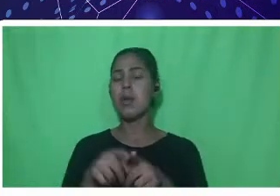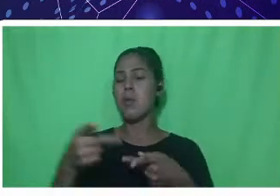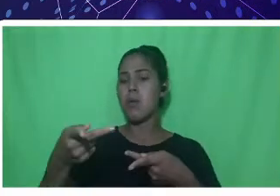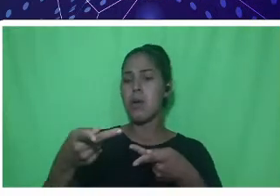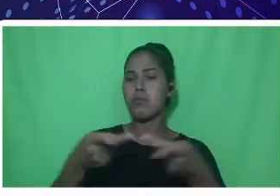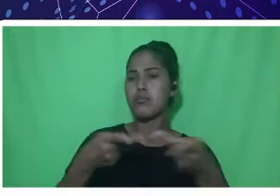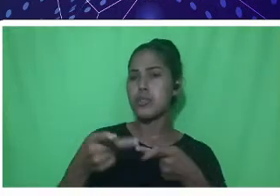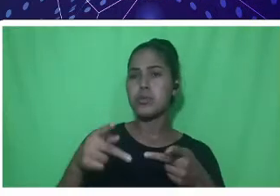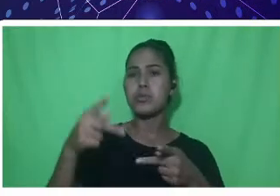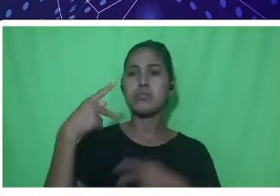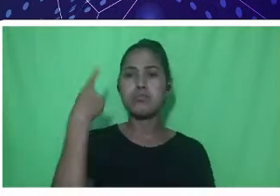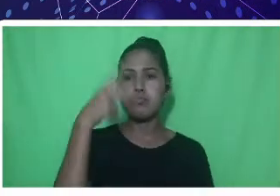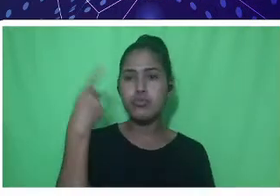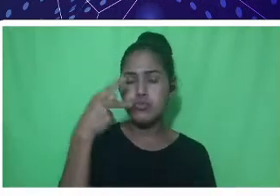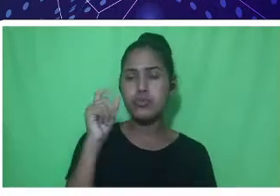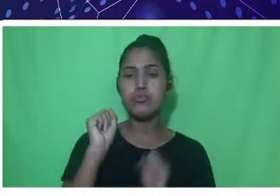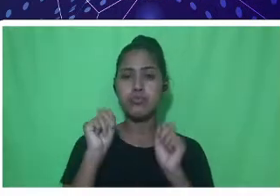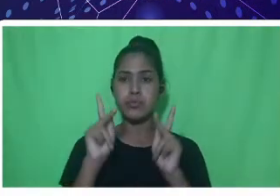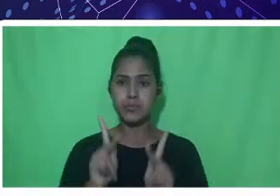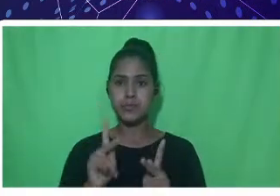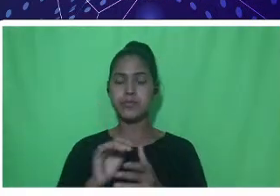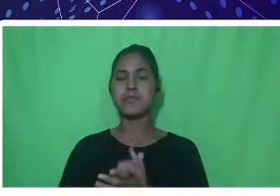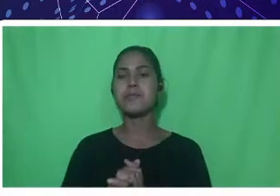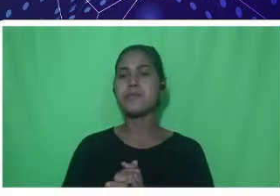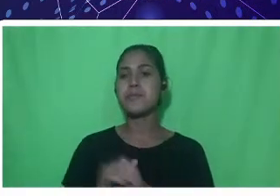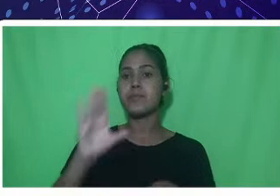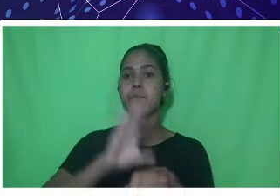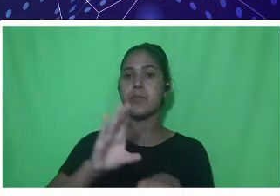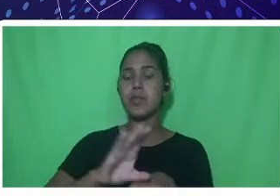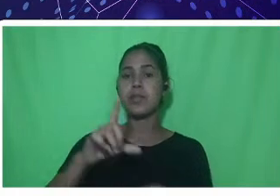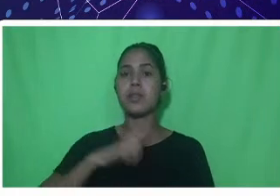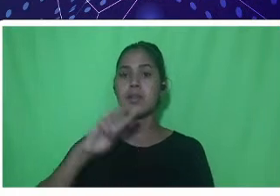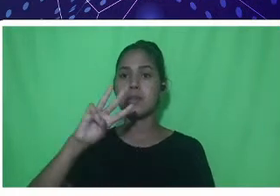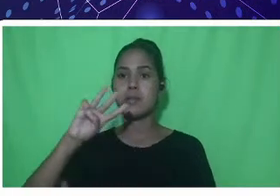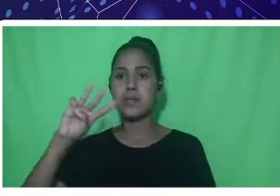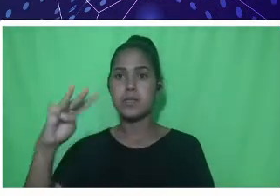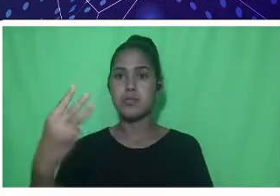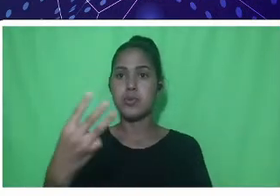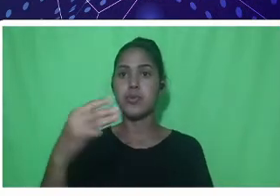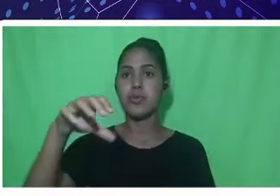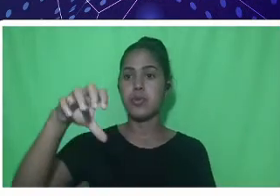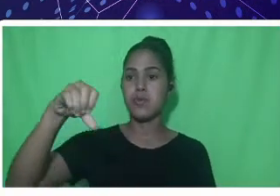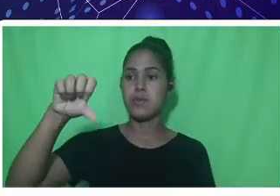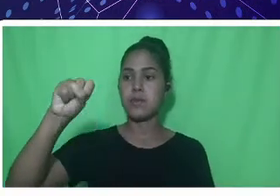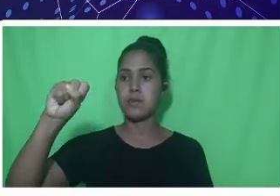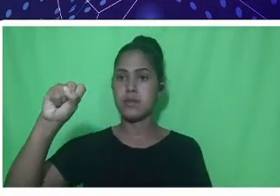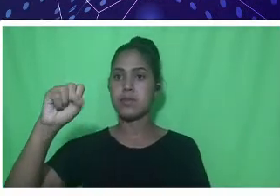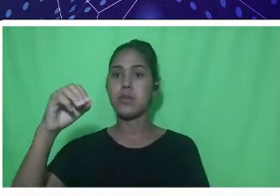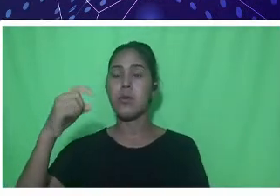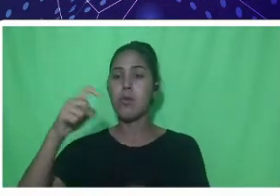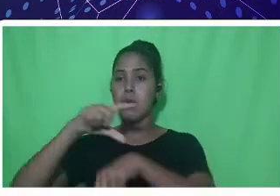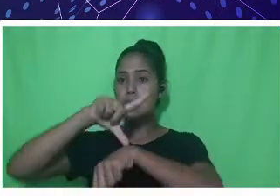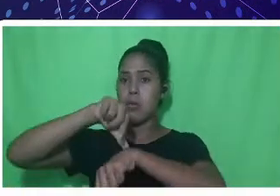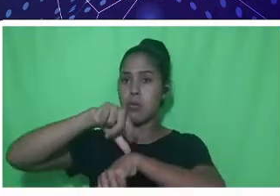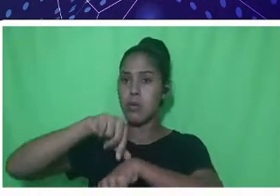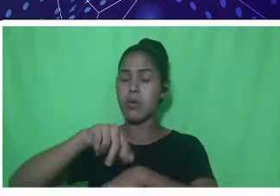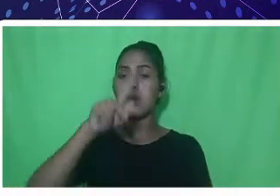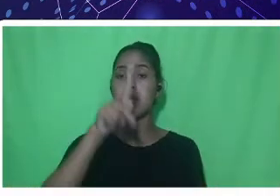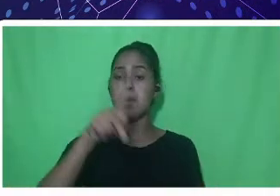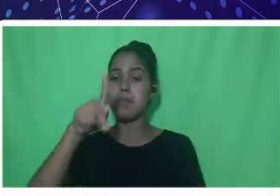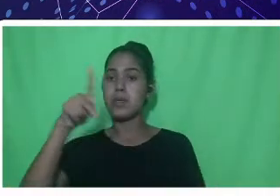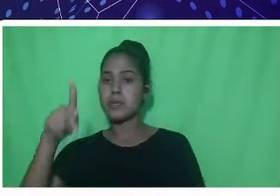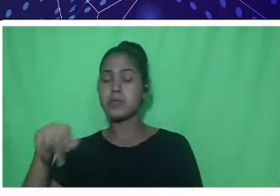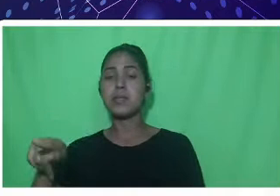E o nosso curso possui uma carga horária de 3.940 horas. Esse PPC também, hoje, o projeto pedagógico, o é esse